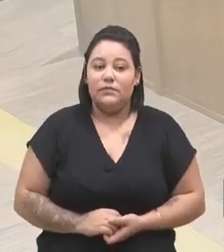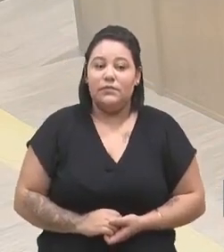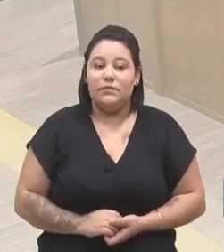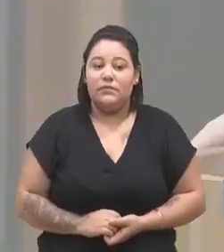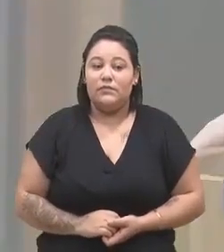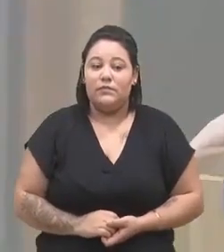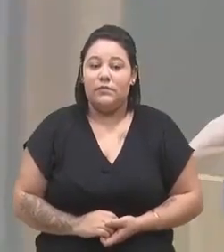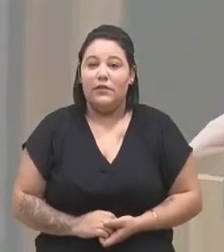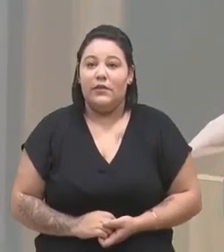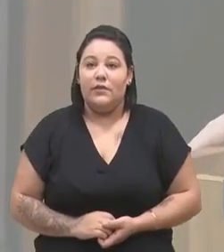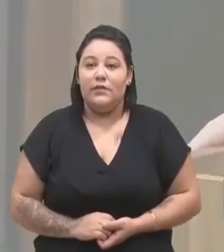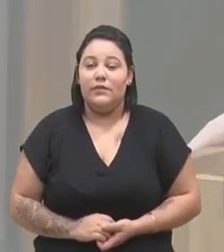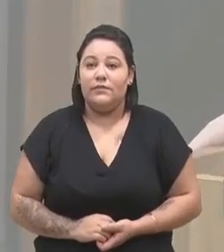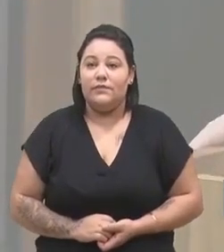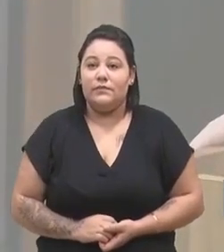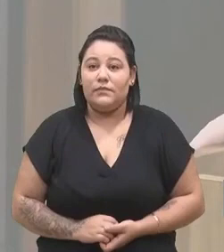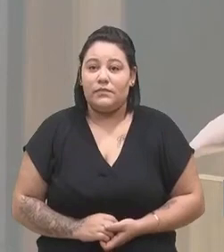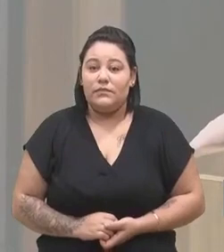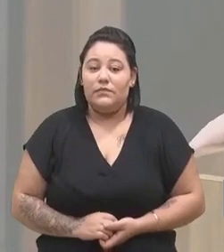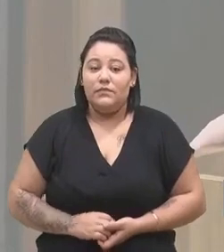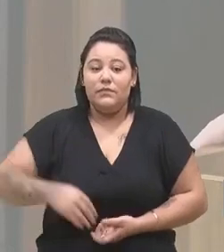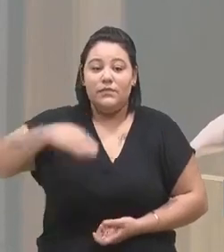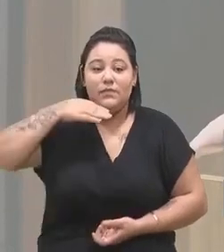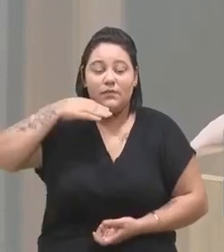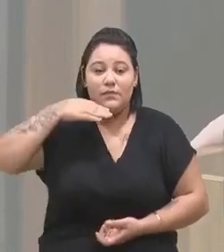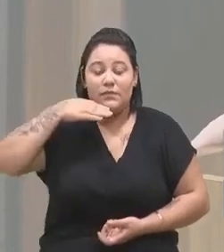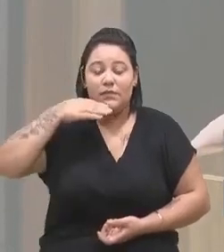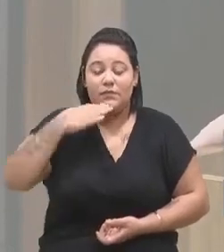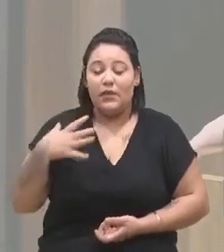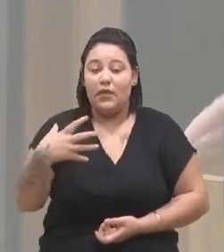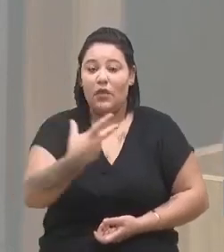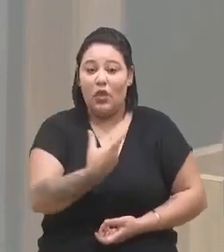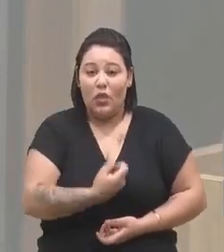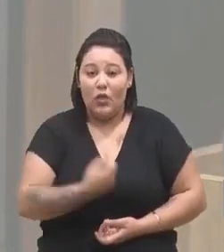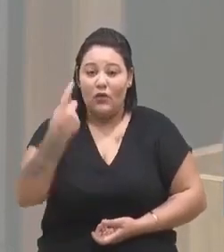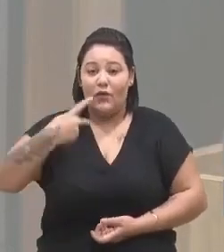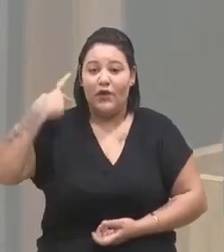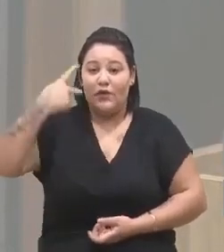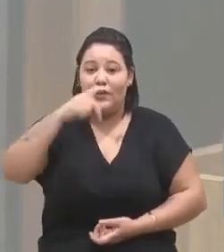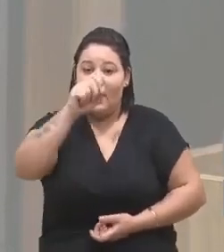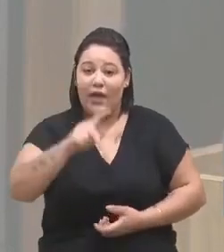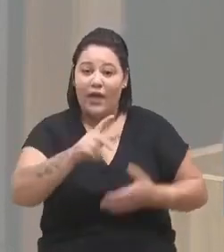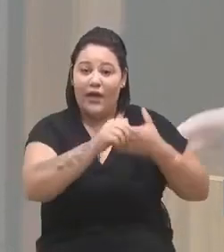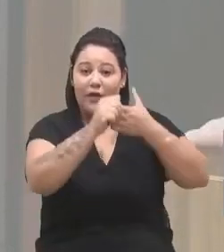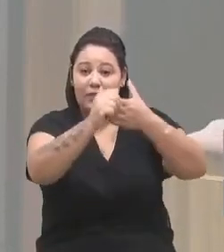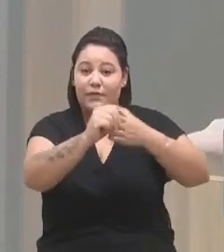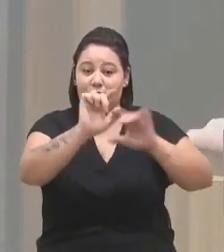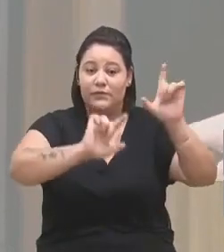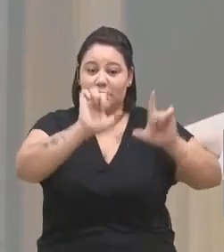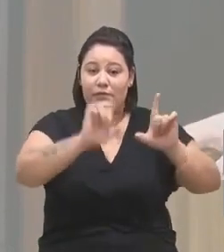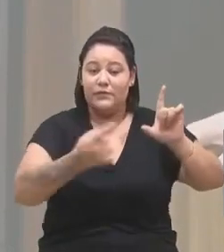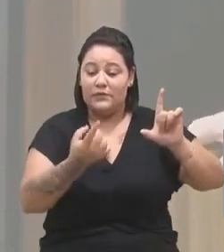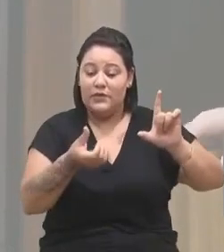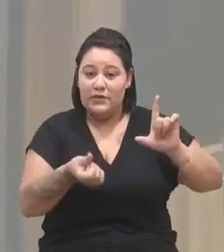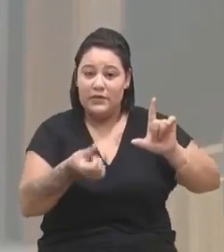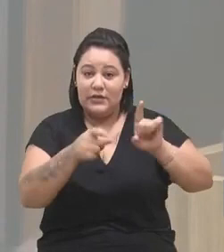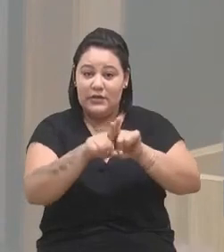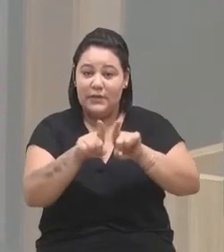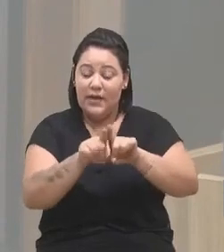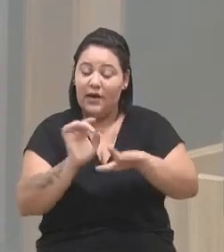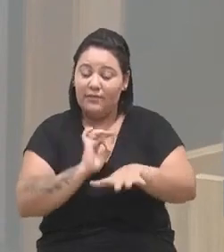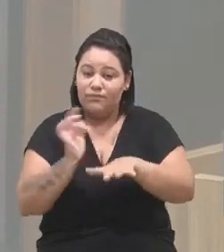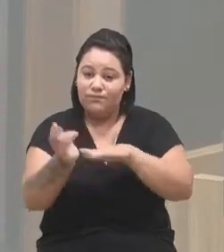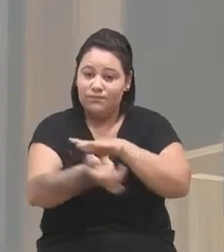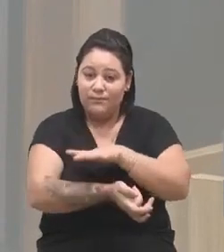Senhor presidente Adriano Bressan, senhoras e senhores vereadores, aqui nos assiste pela TV Câmara Canal 16 e